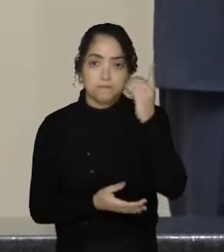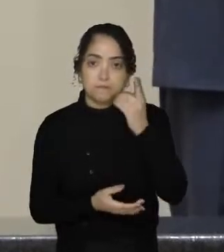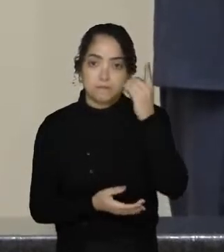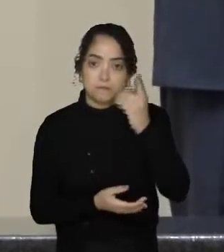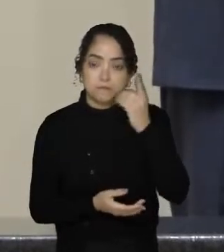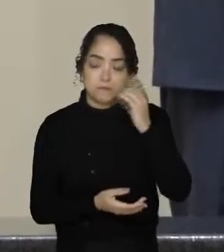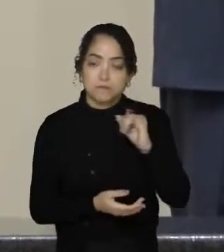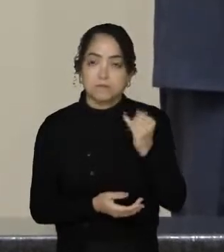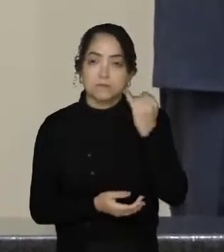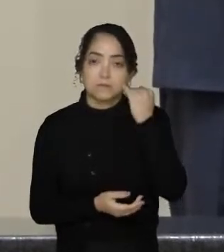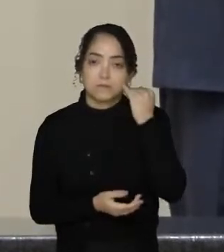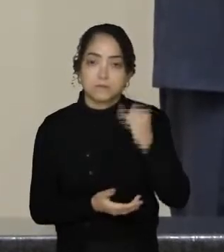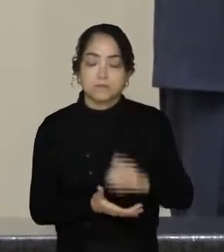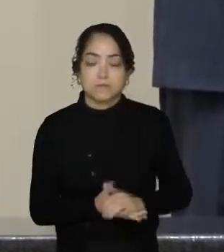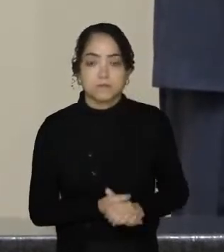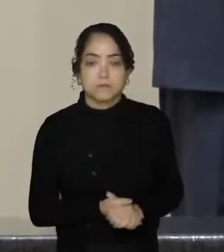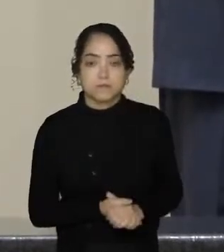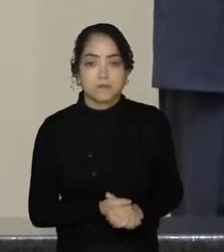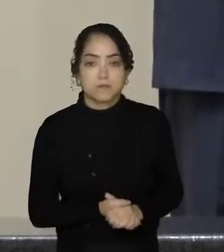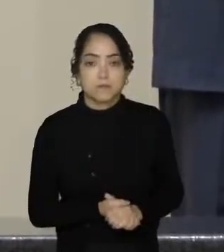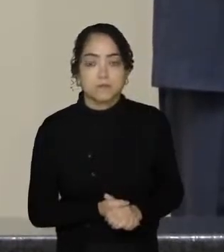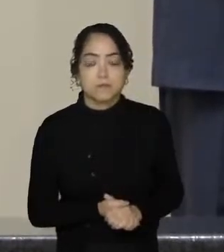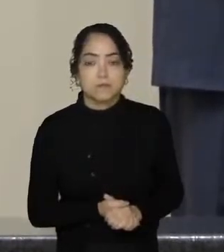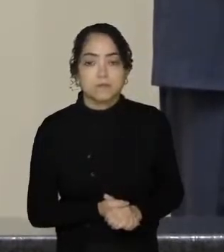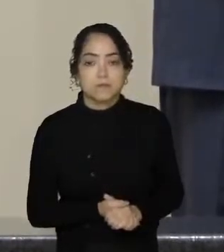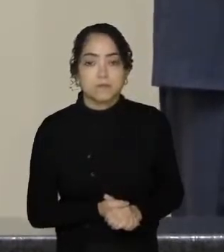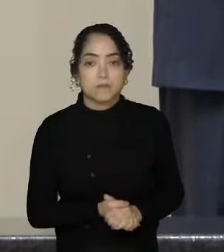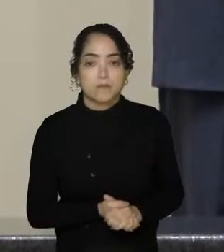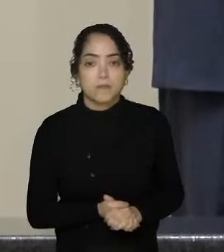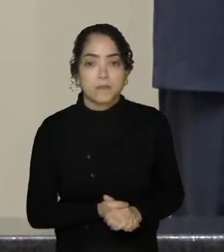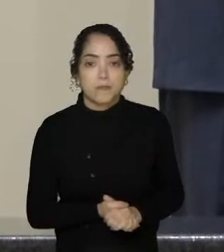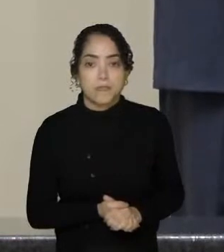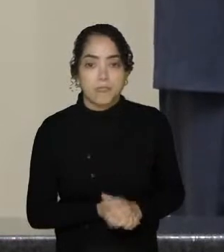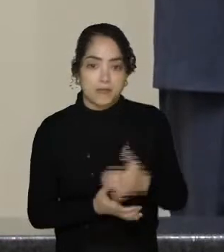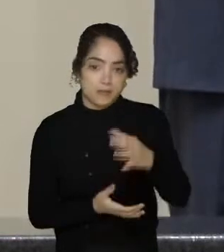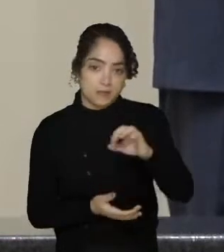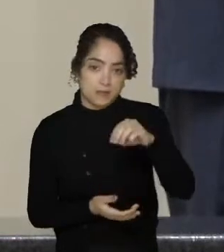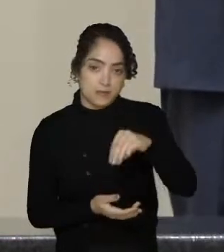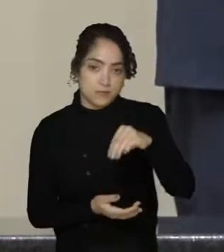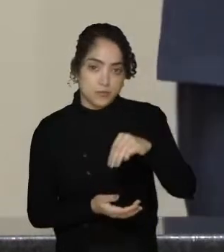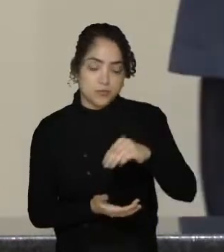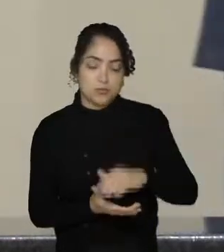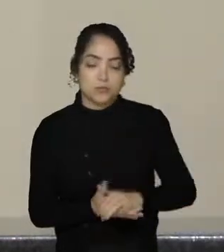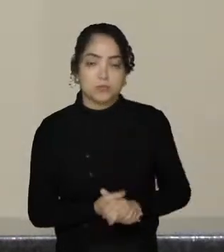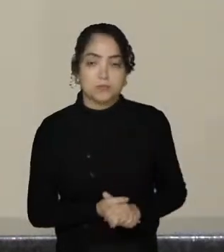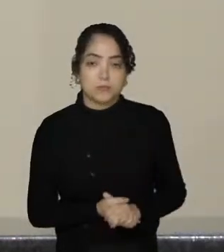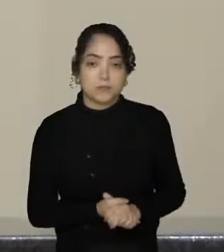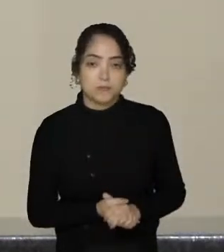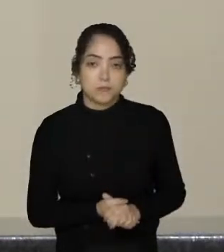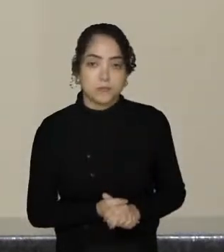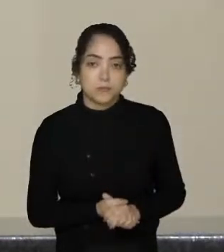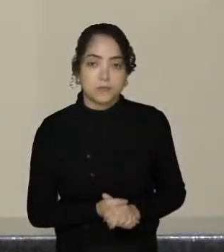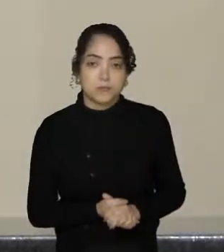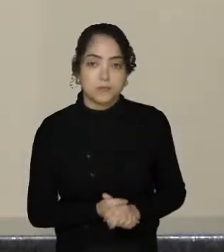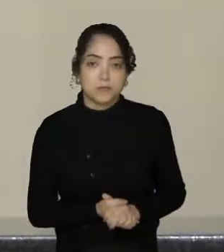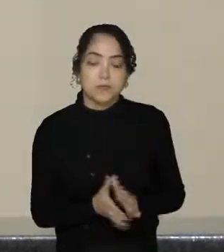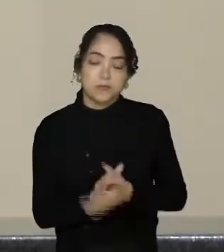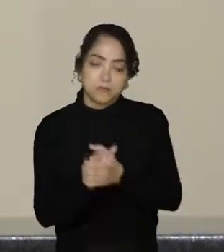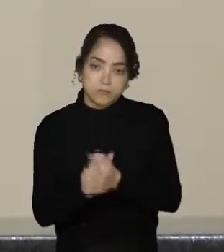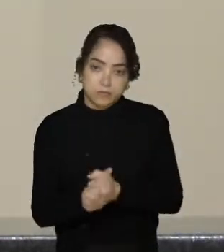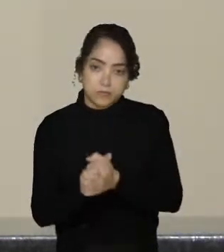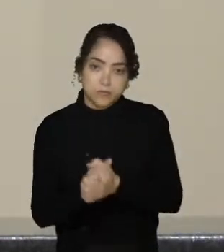Lopes, que tem a palavra por até 10 minutos, deputado, e também lhe cumprimentando